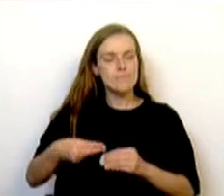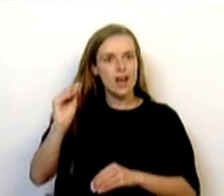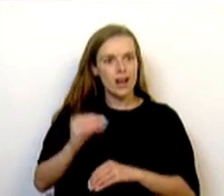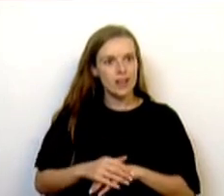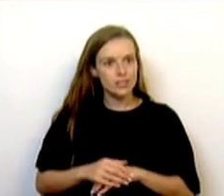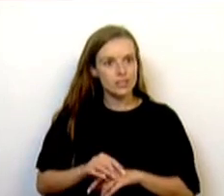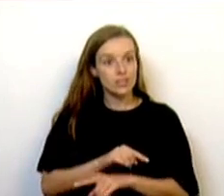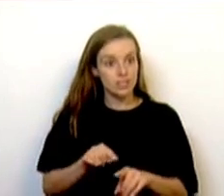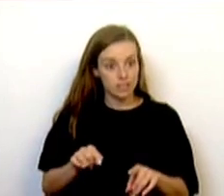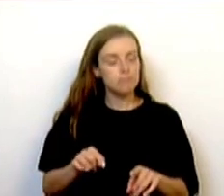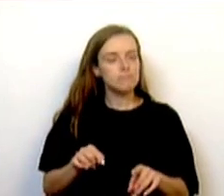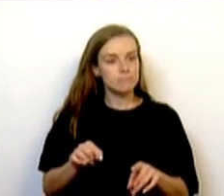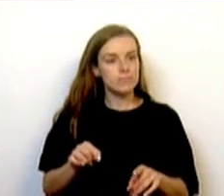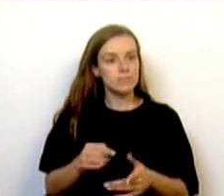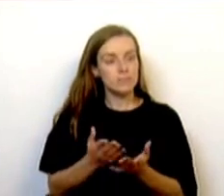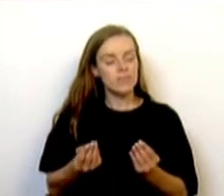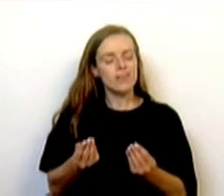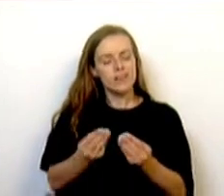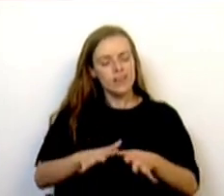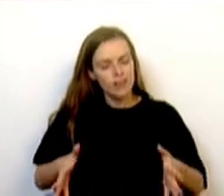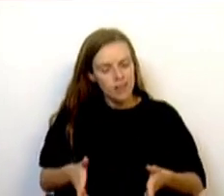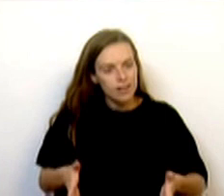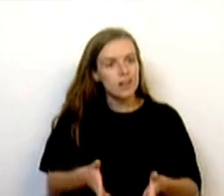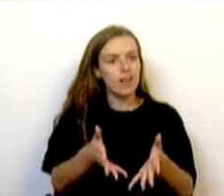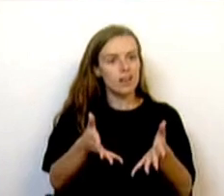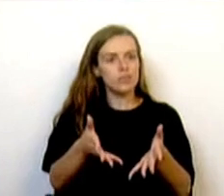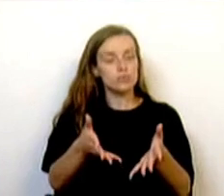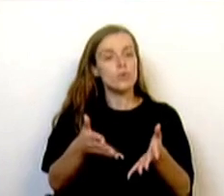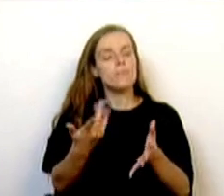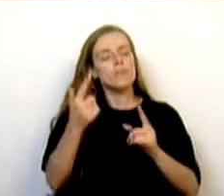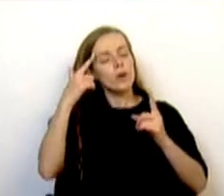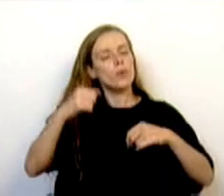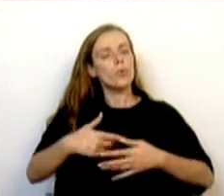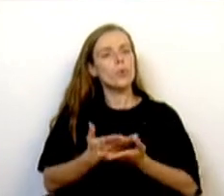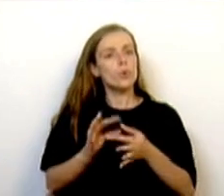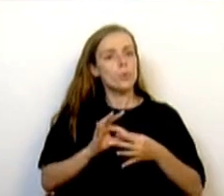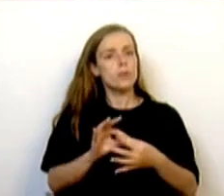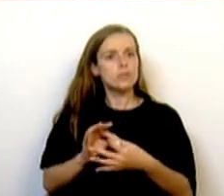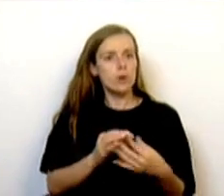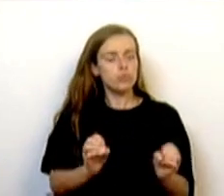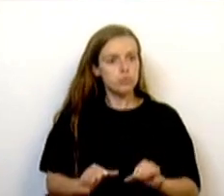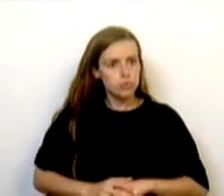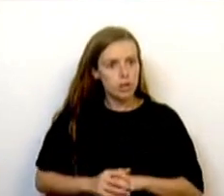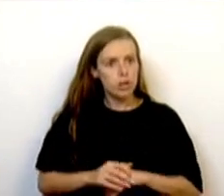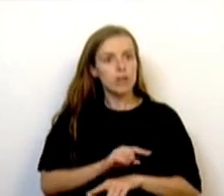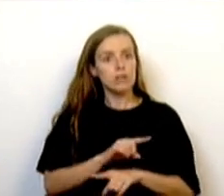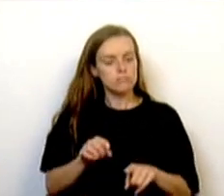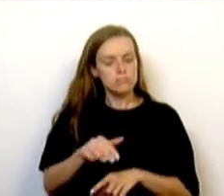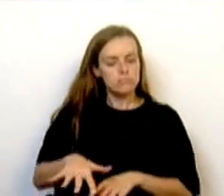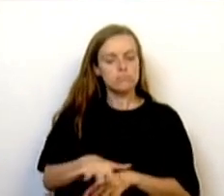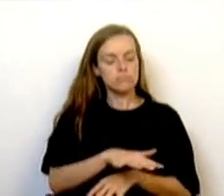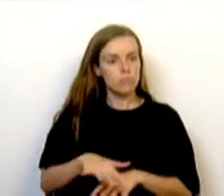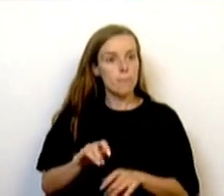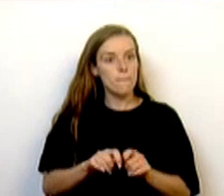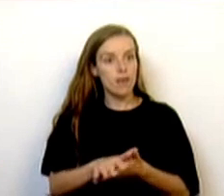crianças estavam na rede lucrativa ou creche solidária sem acordo de cooperação. E sim, nos territórios em que se esgota a oferta de